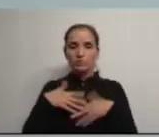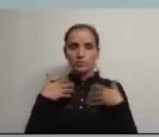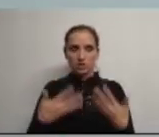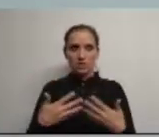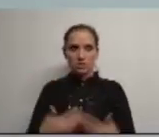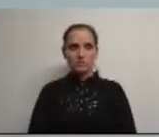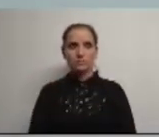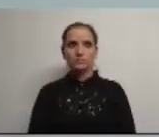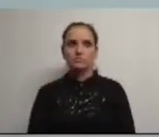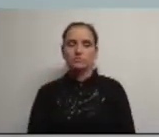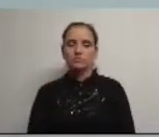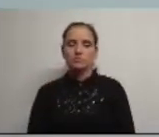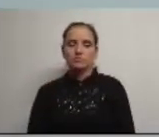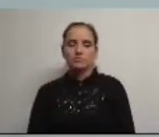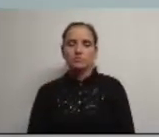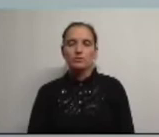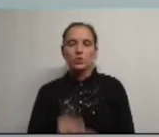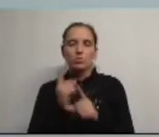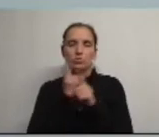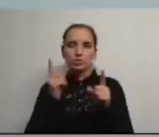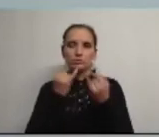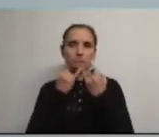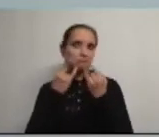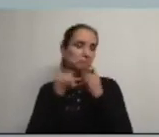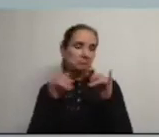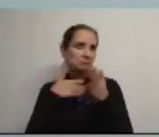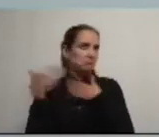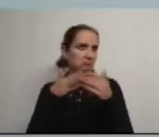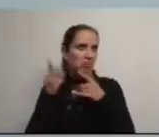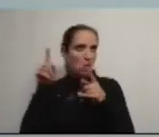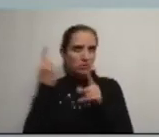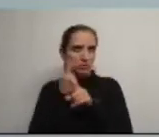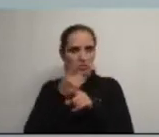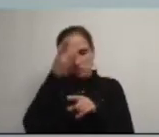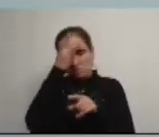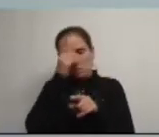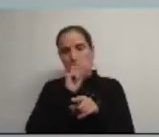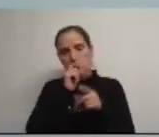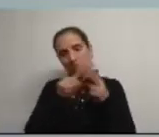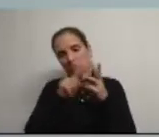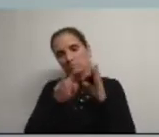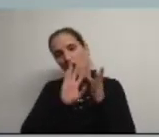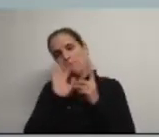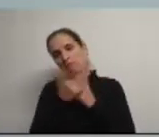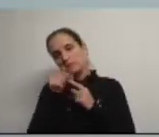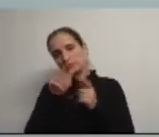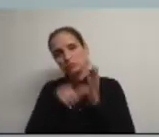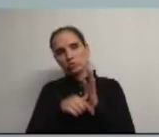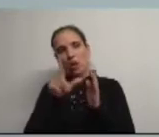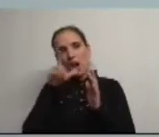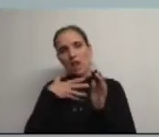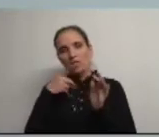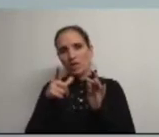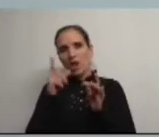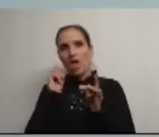porque independentemente de outras considerações que facilmente podemos tecer à volta deste projeto o Lidl